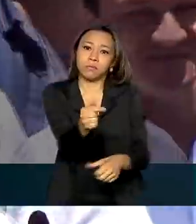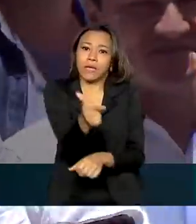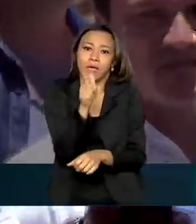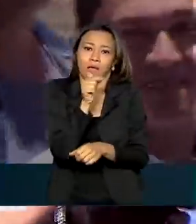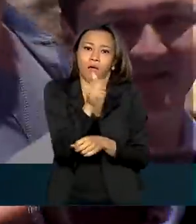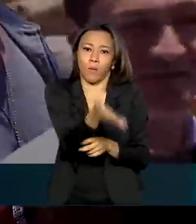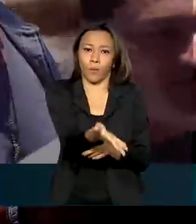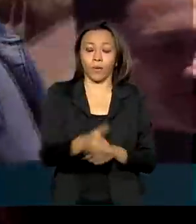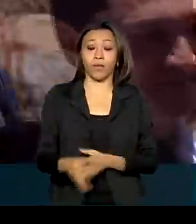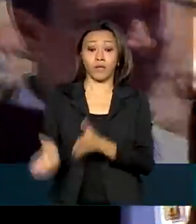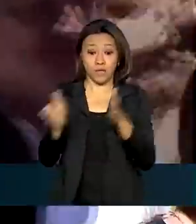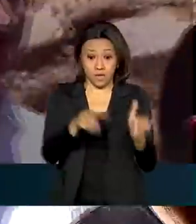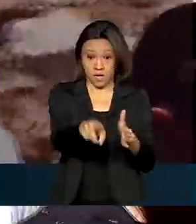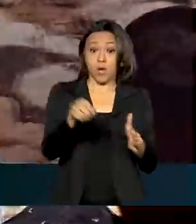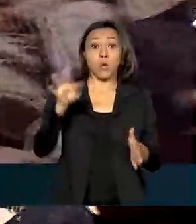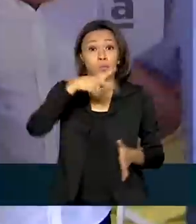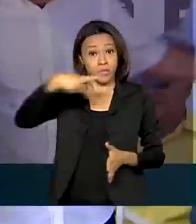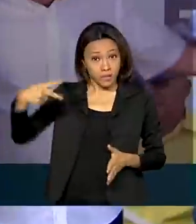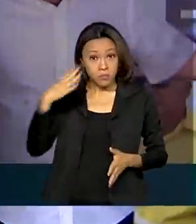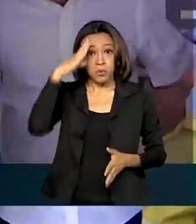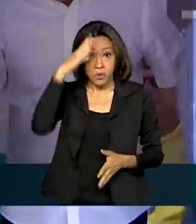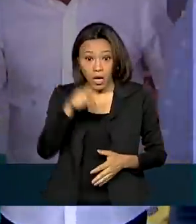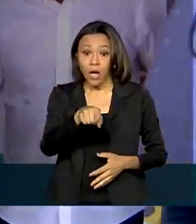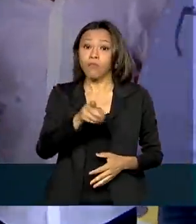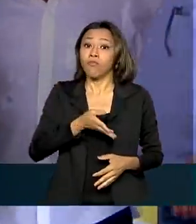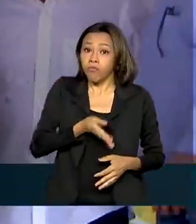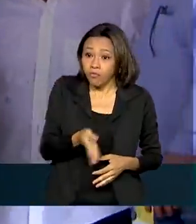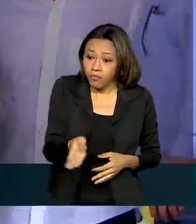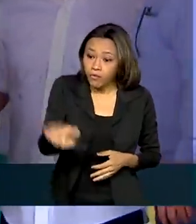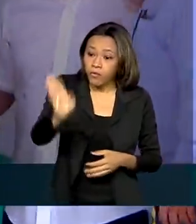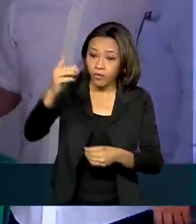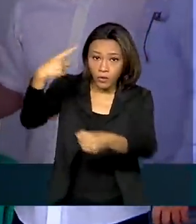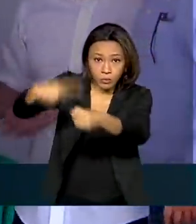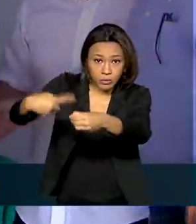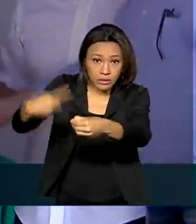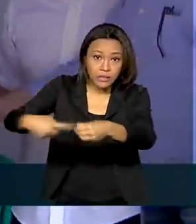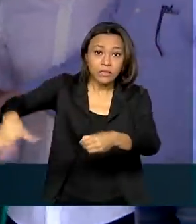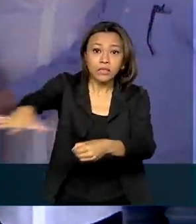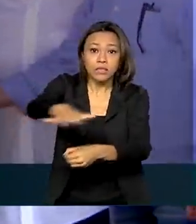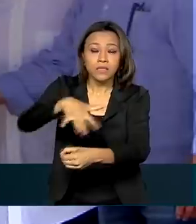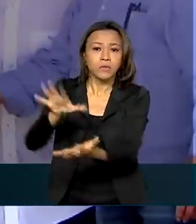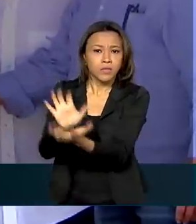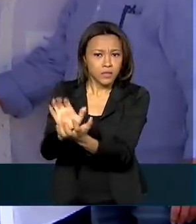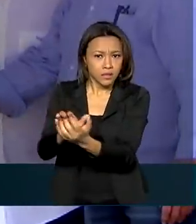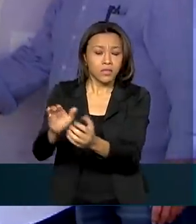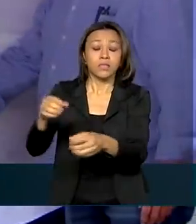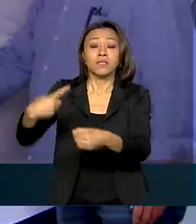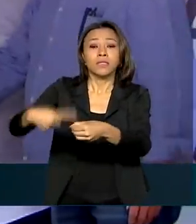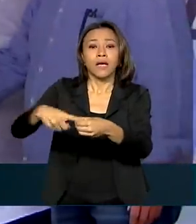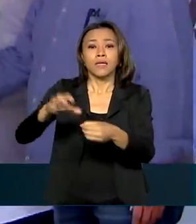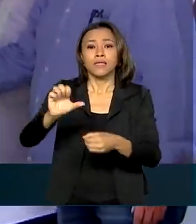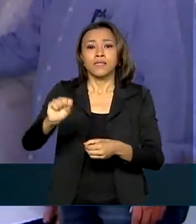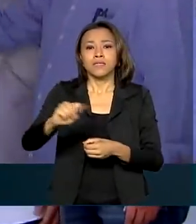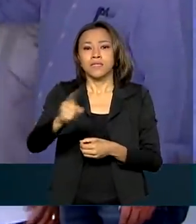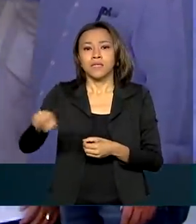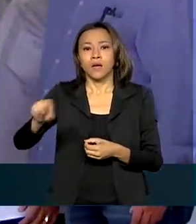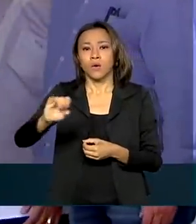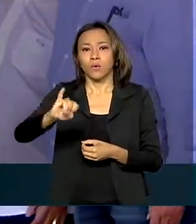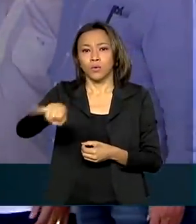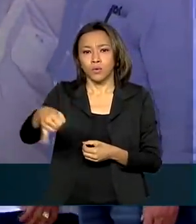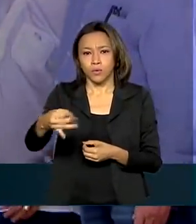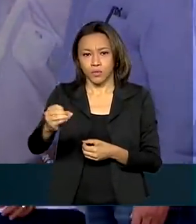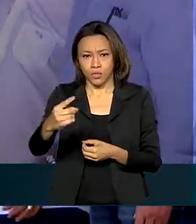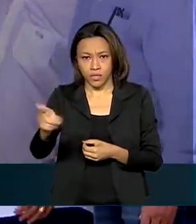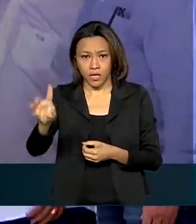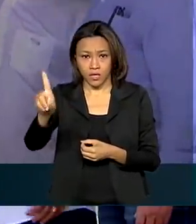que o próprio presidente Jair Bolsonaro foi até o município pernambucano de São José do Egito, de 33 mil habitantes,